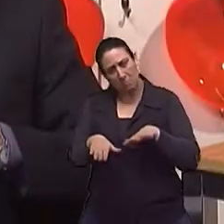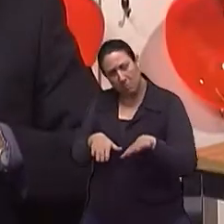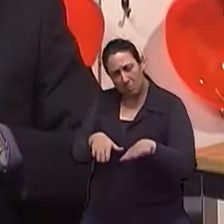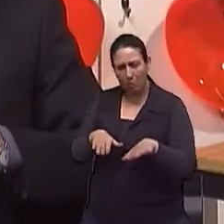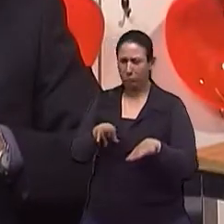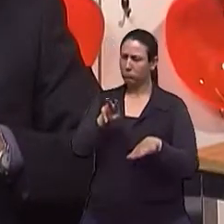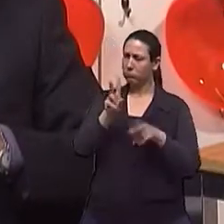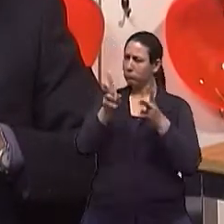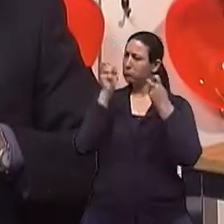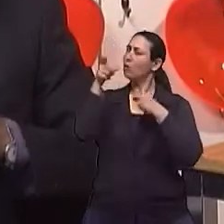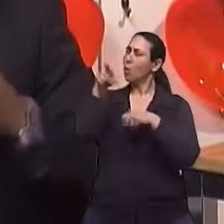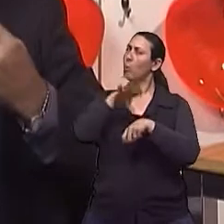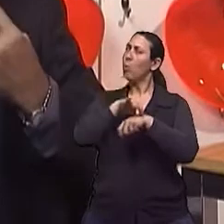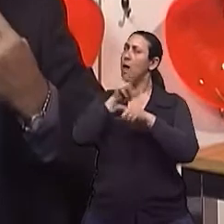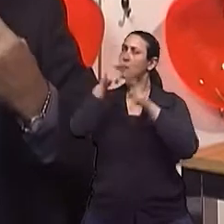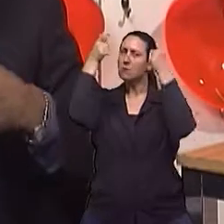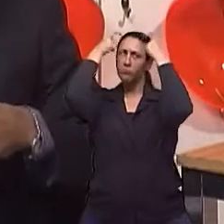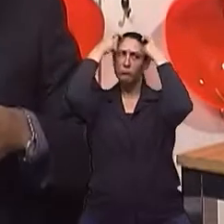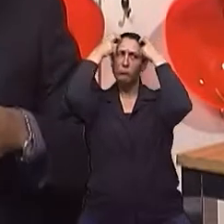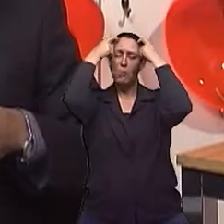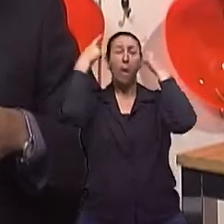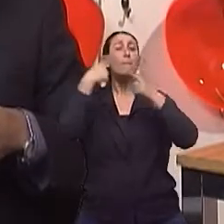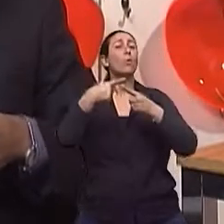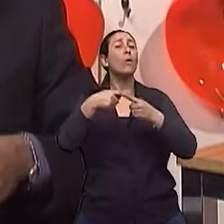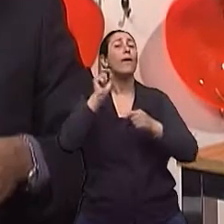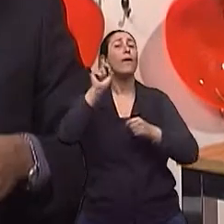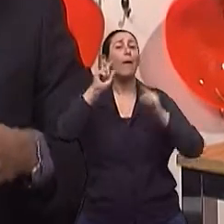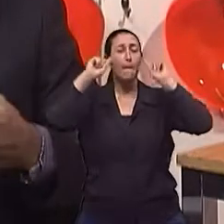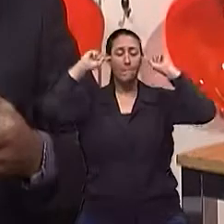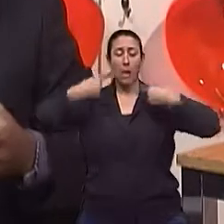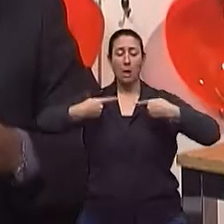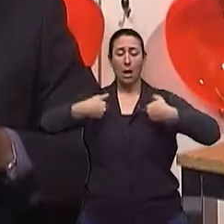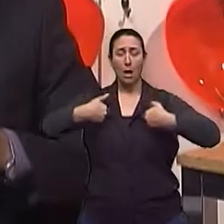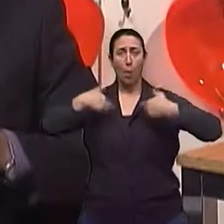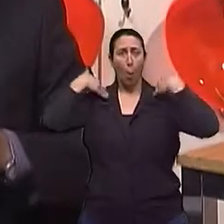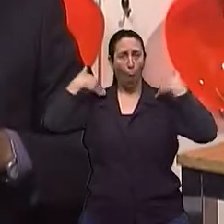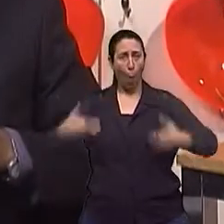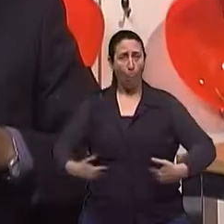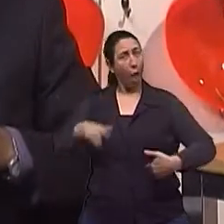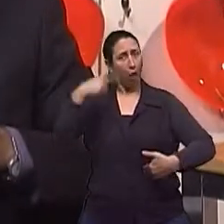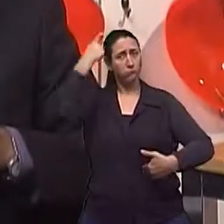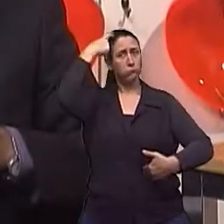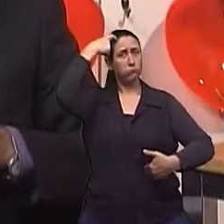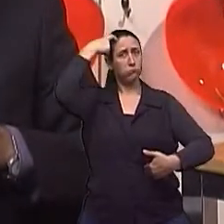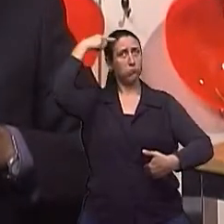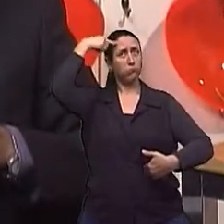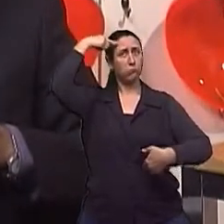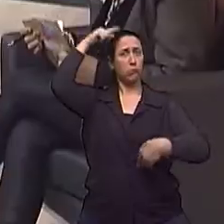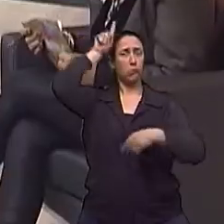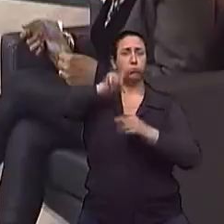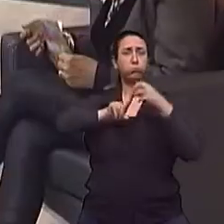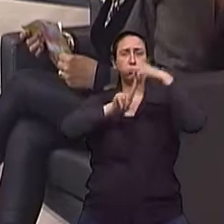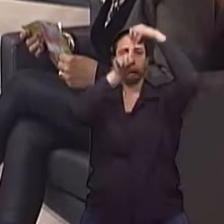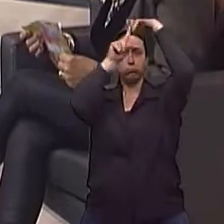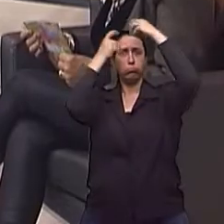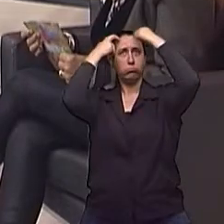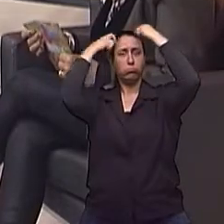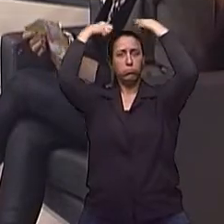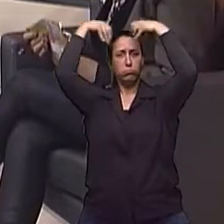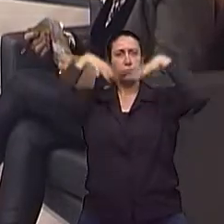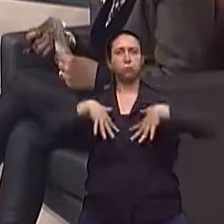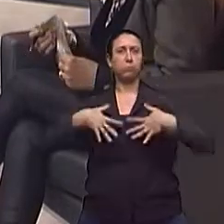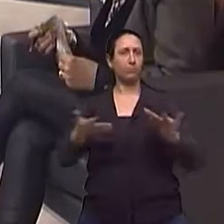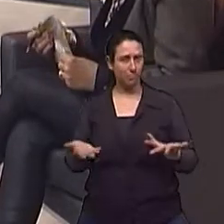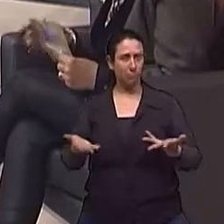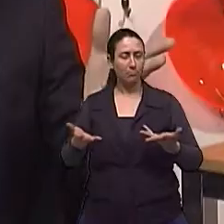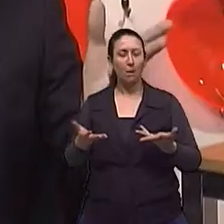a doença cerebral, né? Porque quem comanda a marcha é o cérebro. Perfeito. Aliás, é o órgão maior do